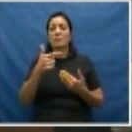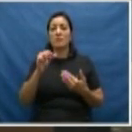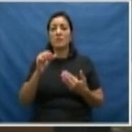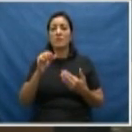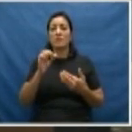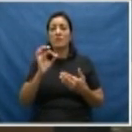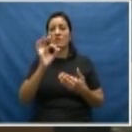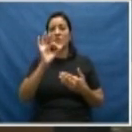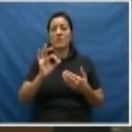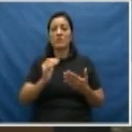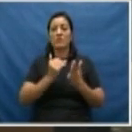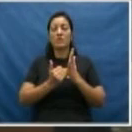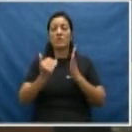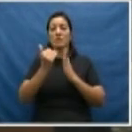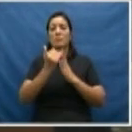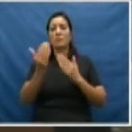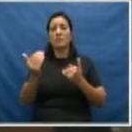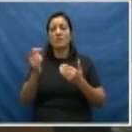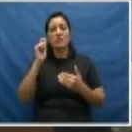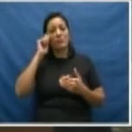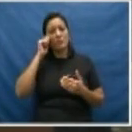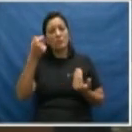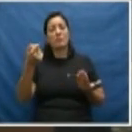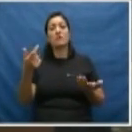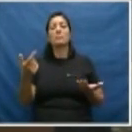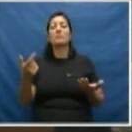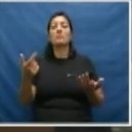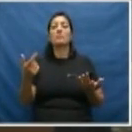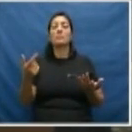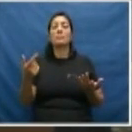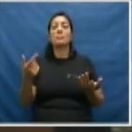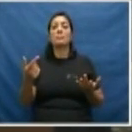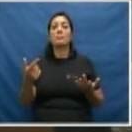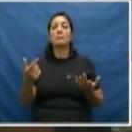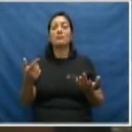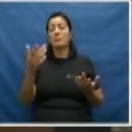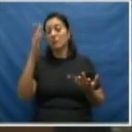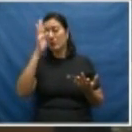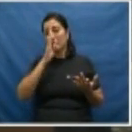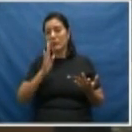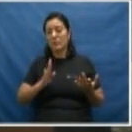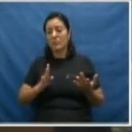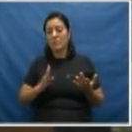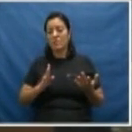a mais com os jovens negros. O Brasil